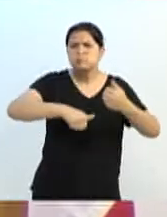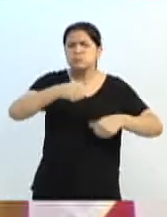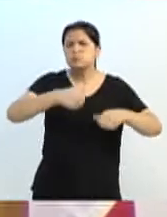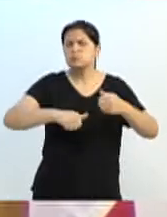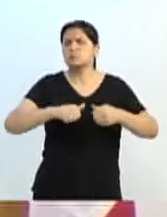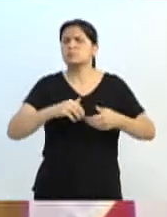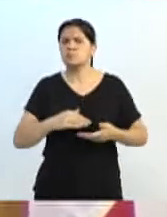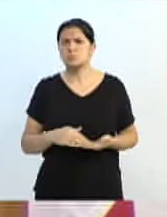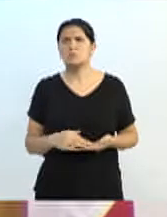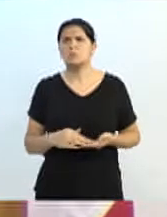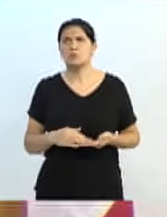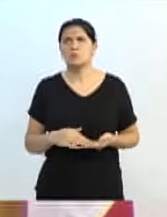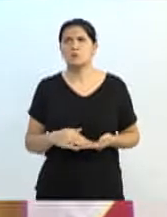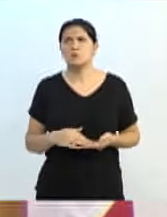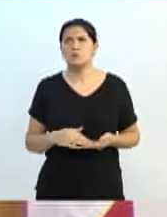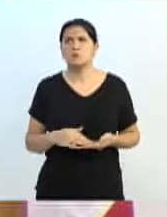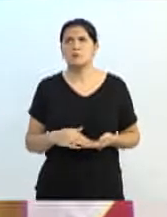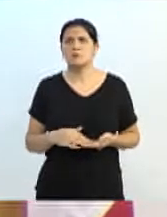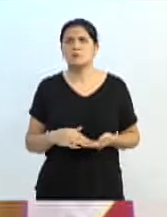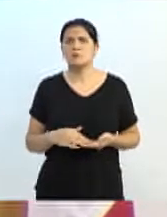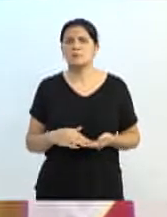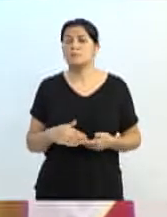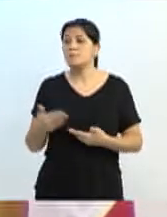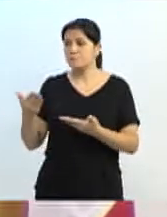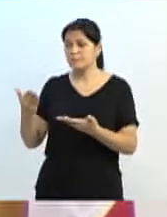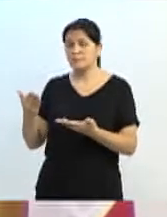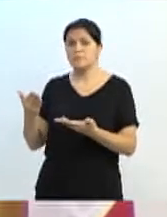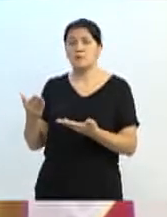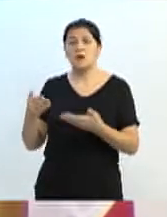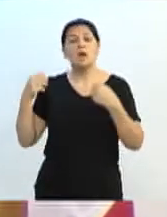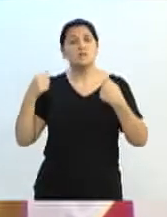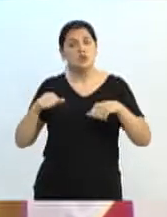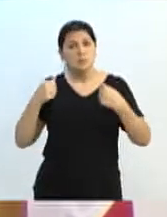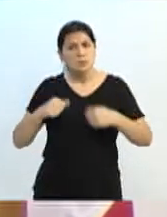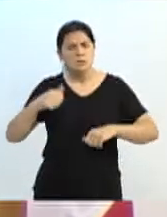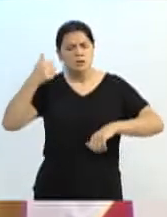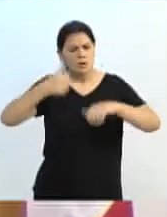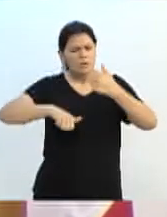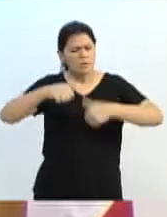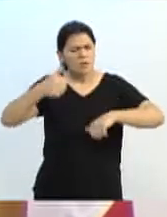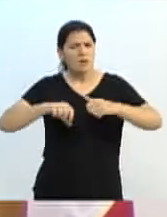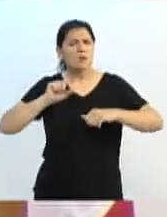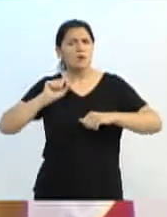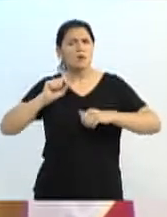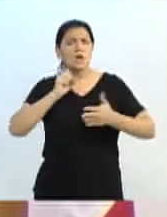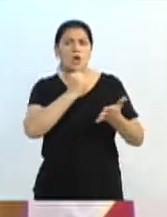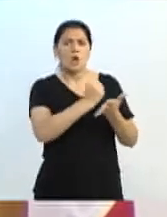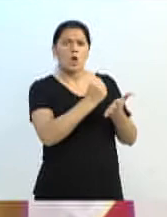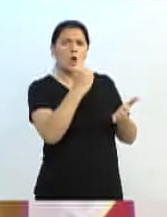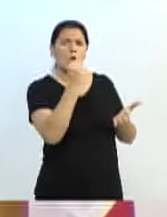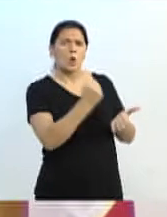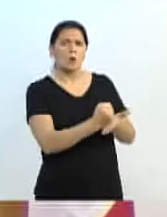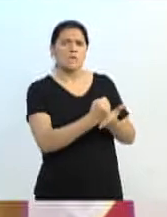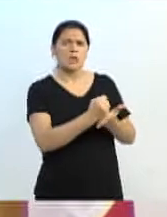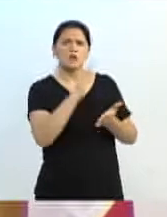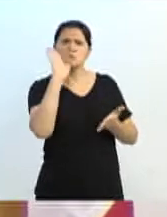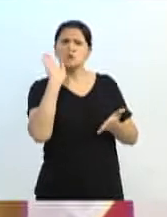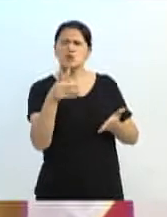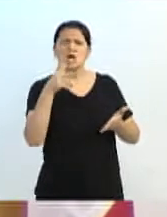o alemão, o Adriano, nós temos que analisar uma situação que esse contrato está viciado.